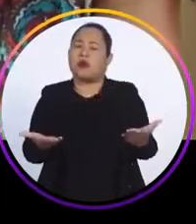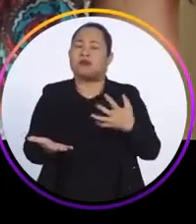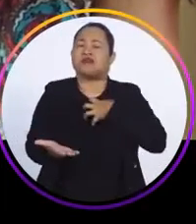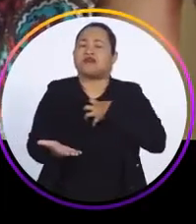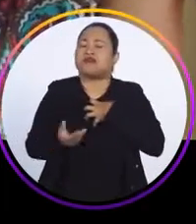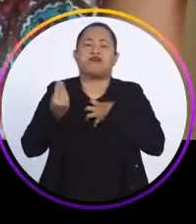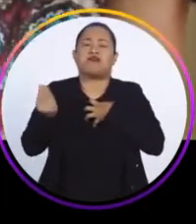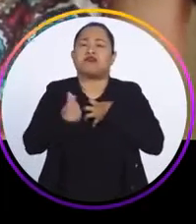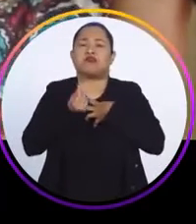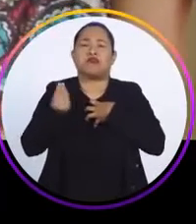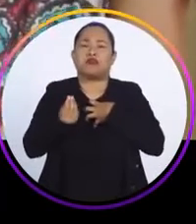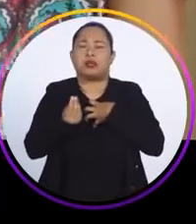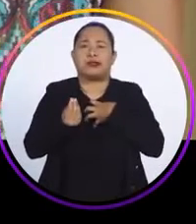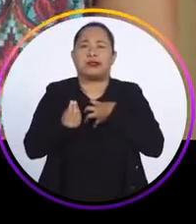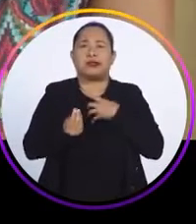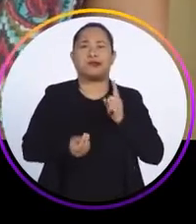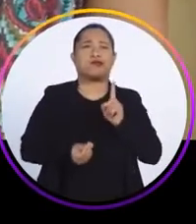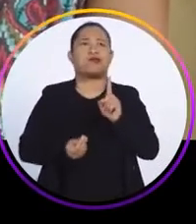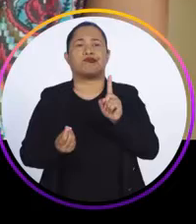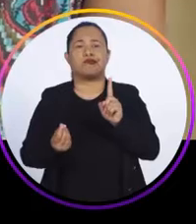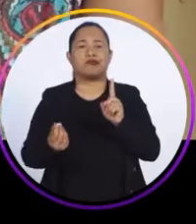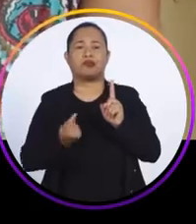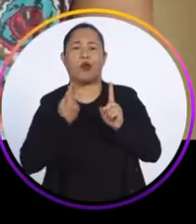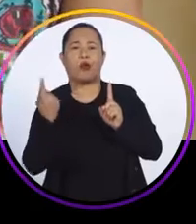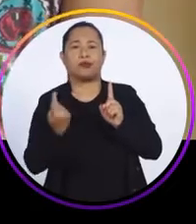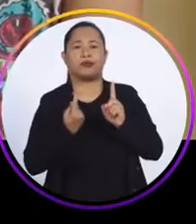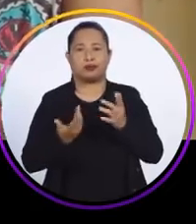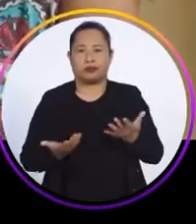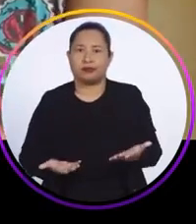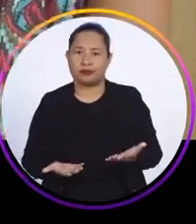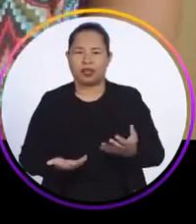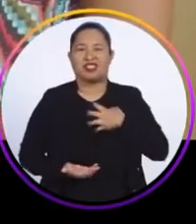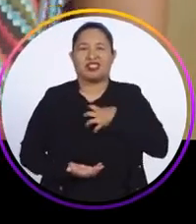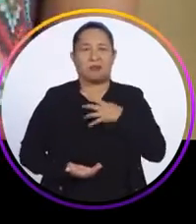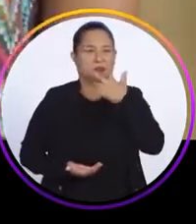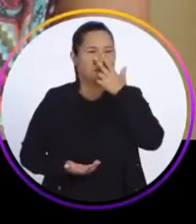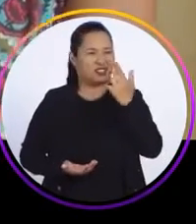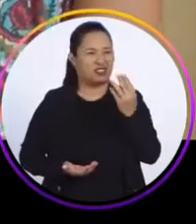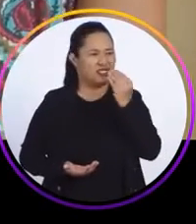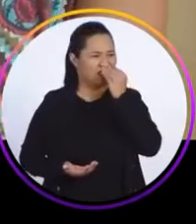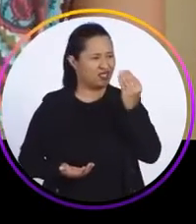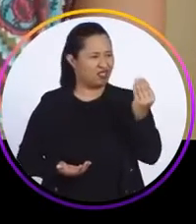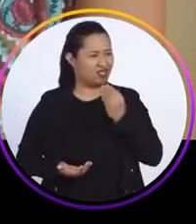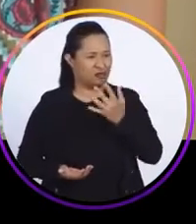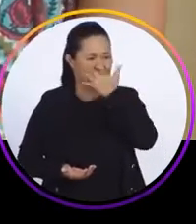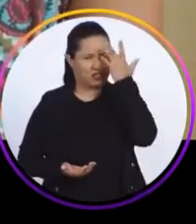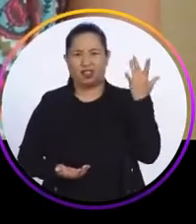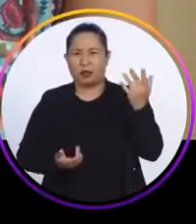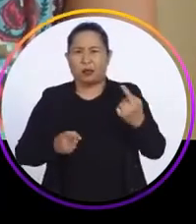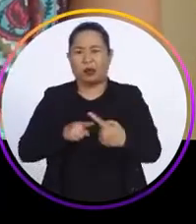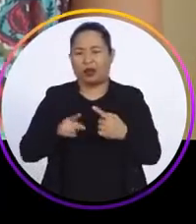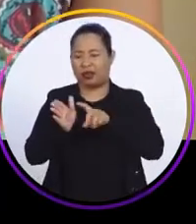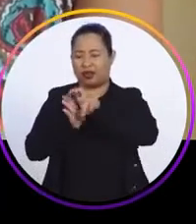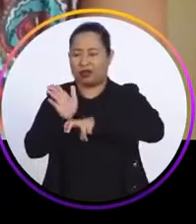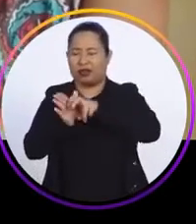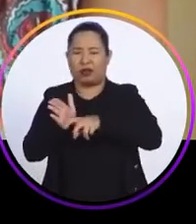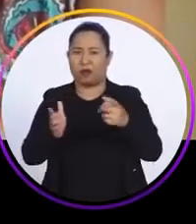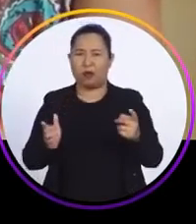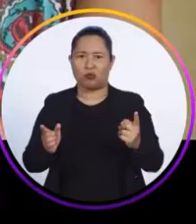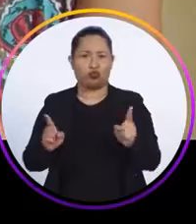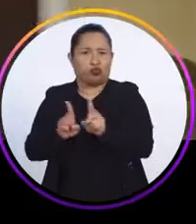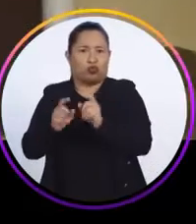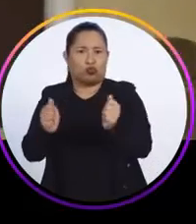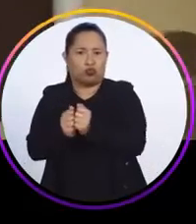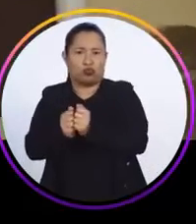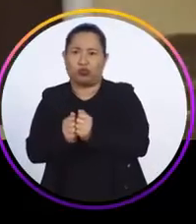qual o teu sentimento de sair sozinha? Eu me sinto uma desprezada, assim, porque como é que eu sou cadeirante, não tenho acompanhado